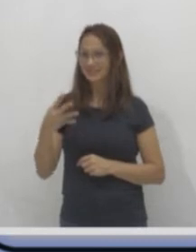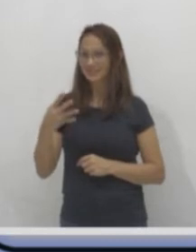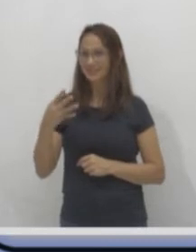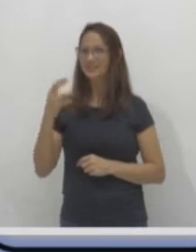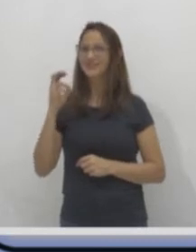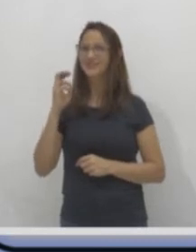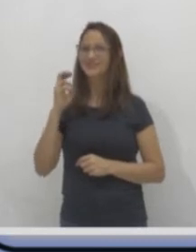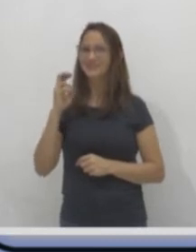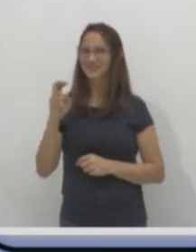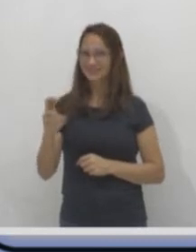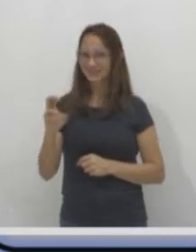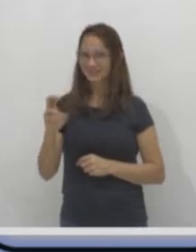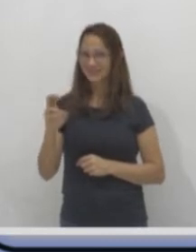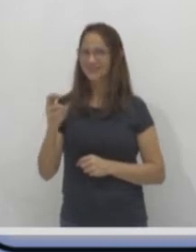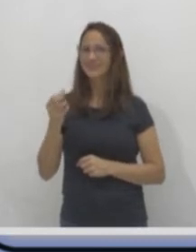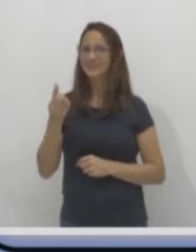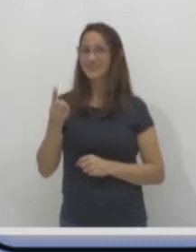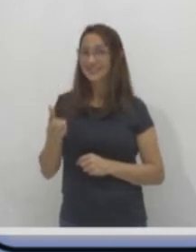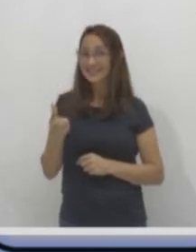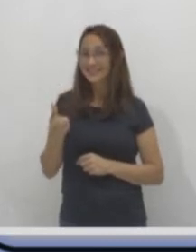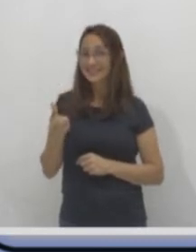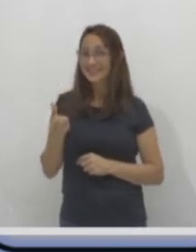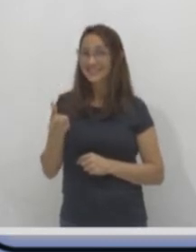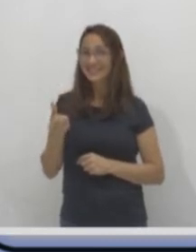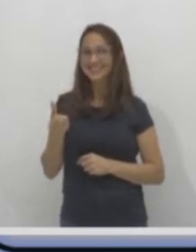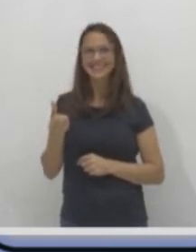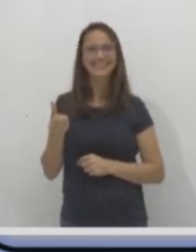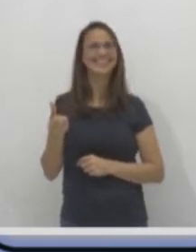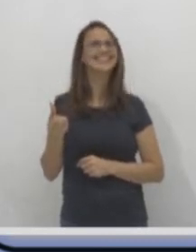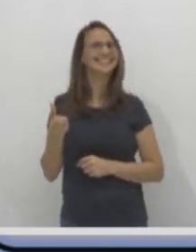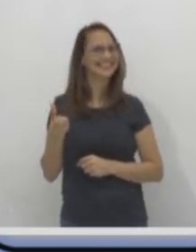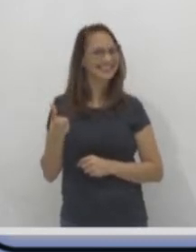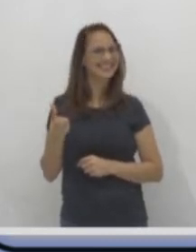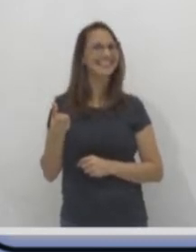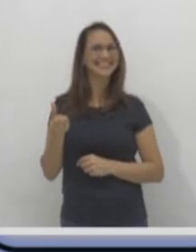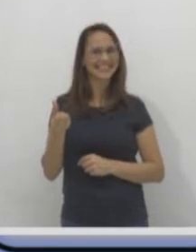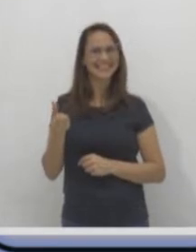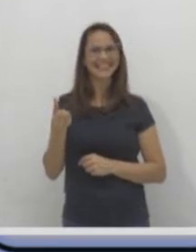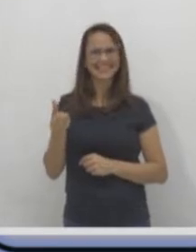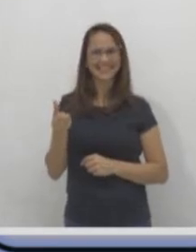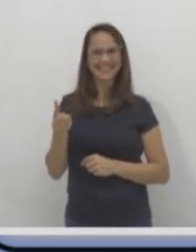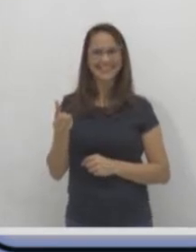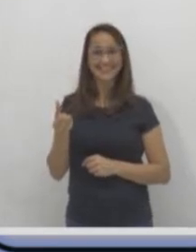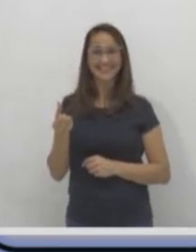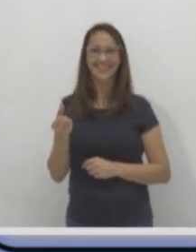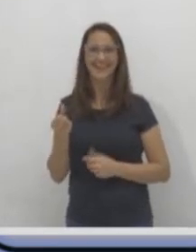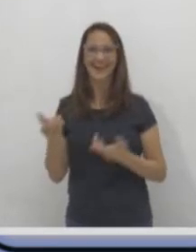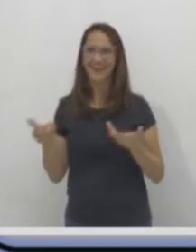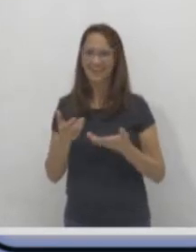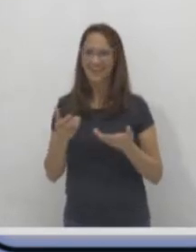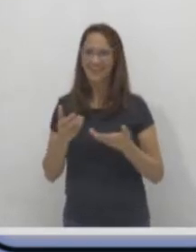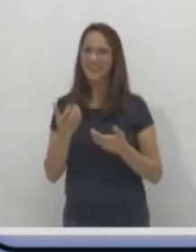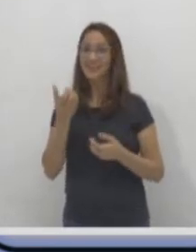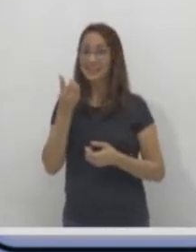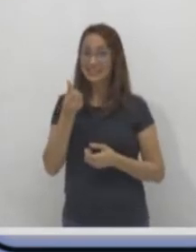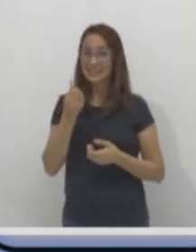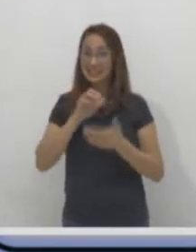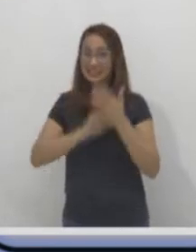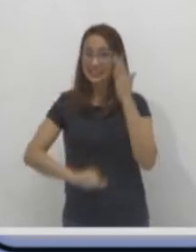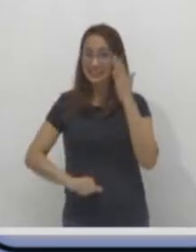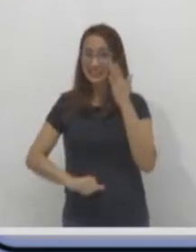quatro, cinco, seis. O dado deu o número seis. Então, vamos tirar, né?